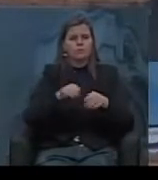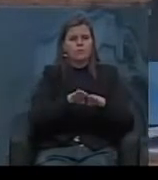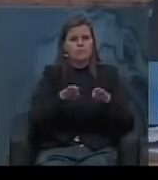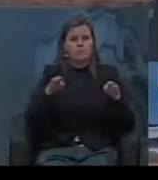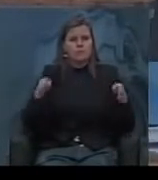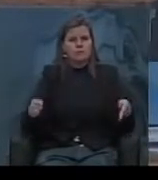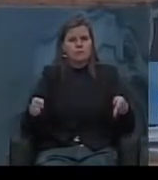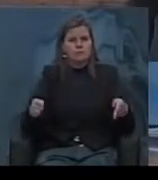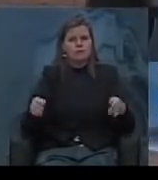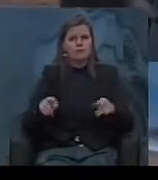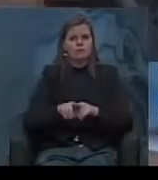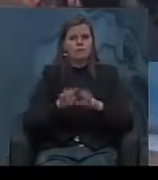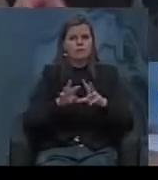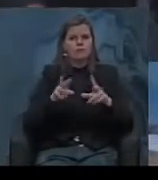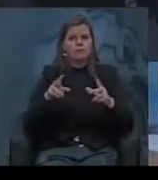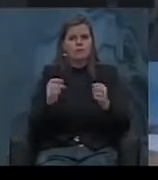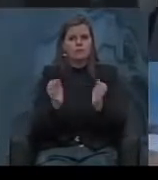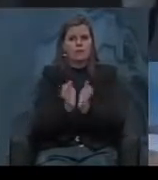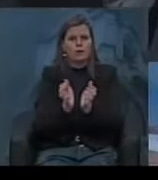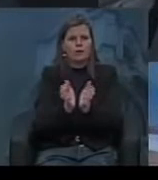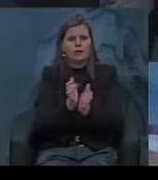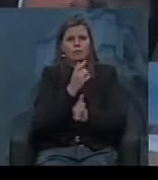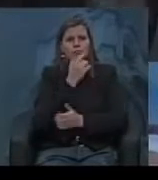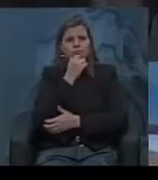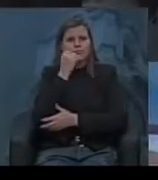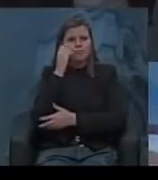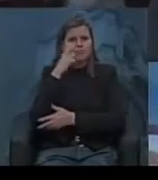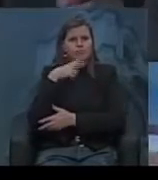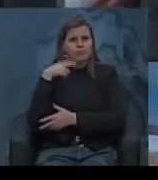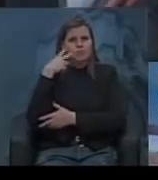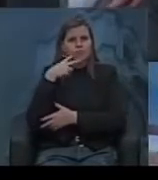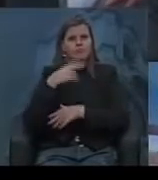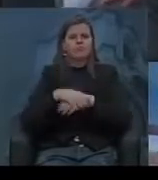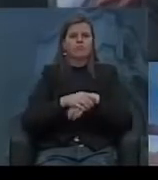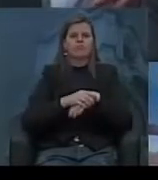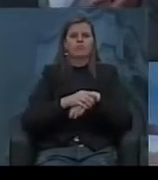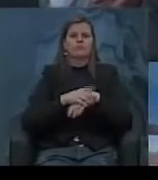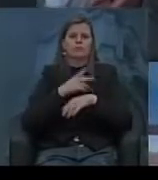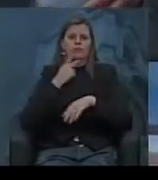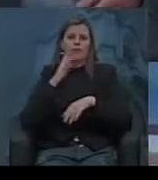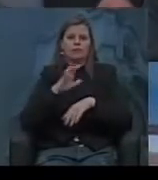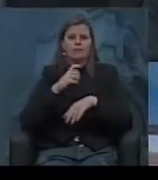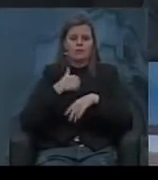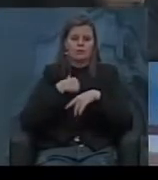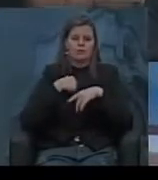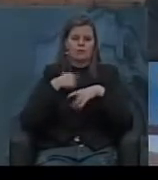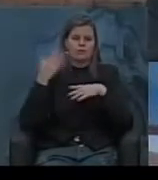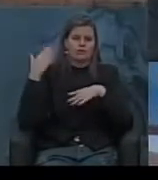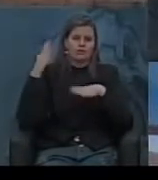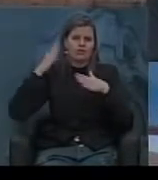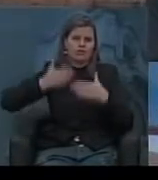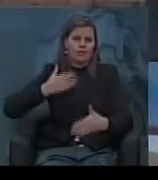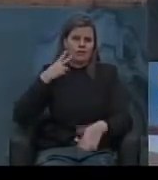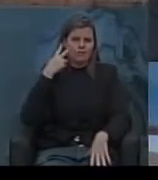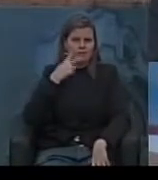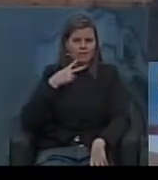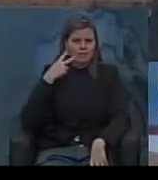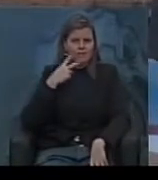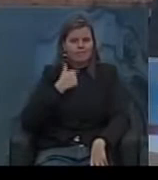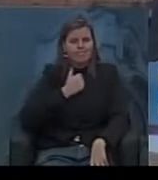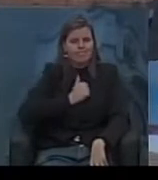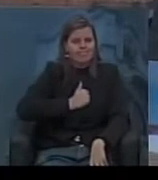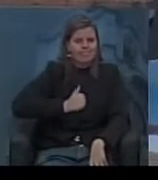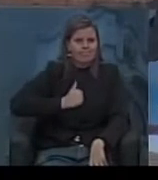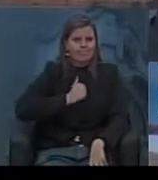e todos os colegas vereadores. Me refiro assim até porque já fui vereador de uma outra oportunidade e mato um